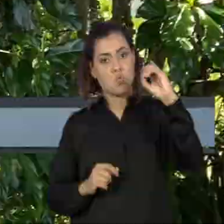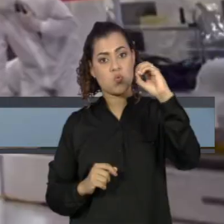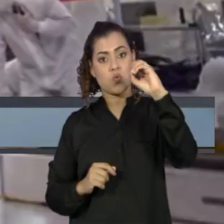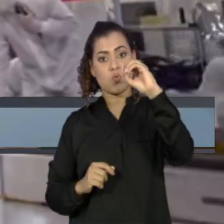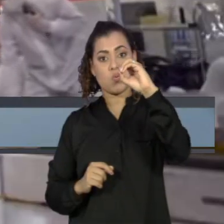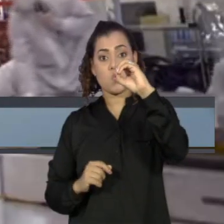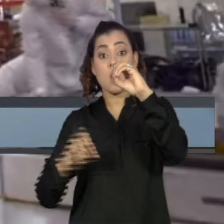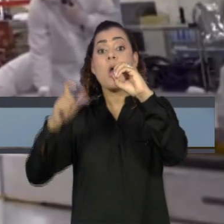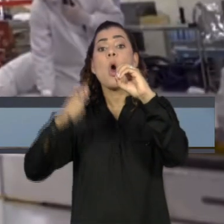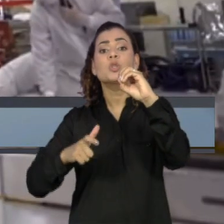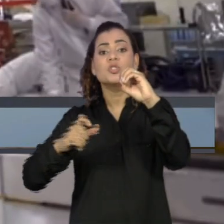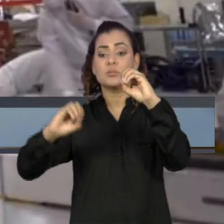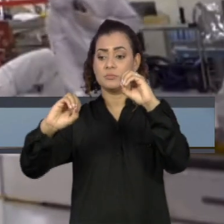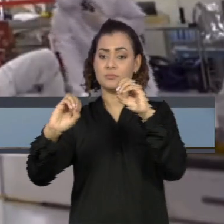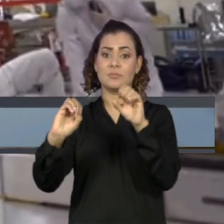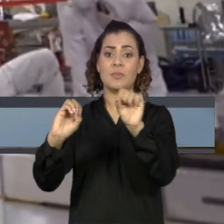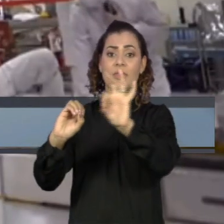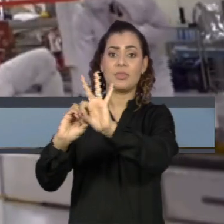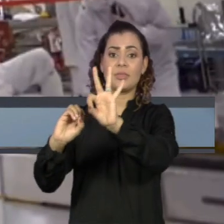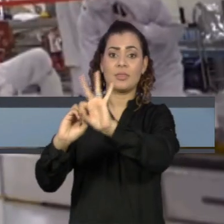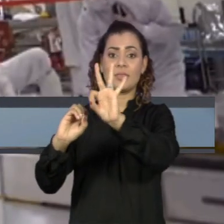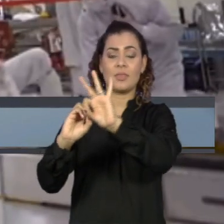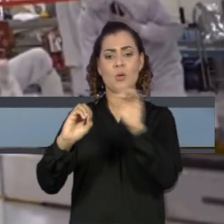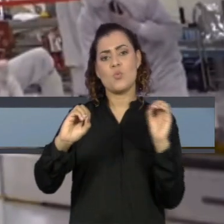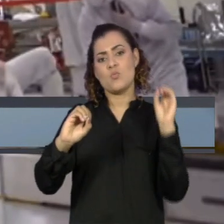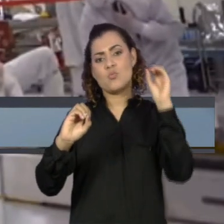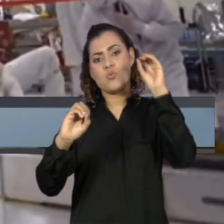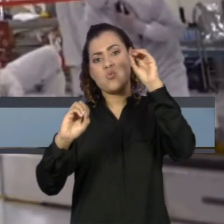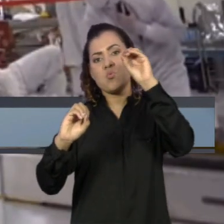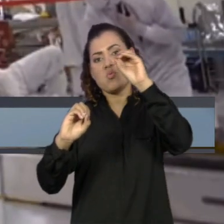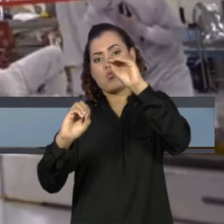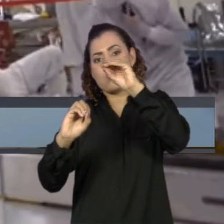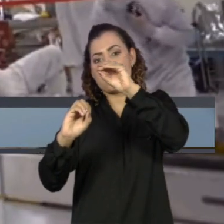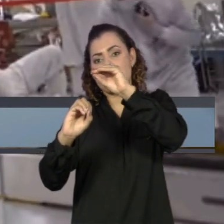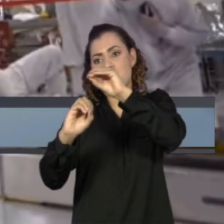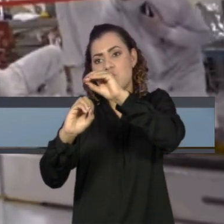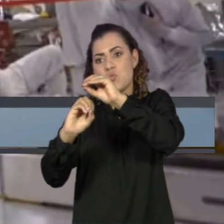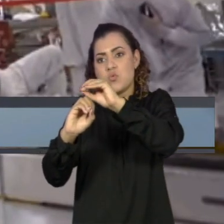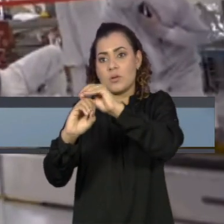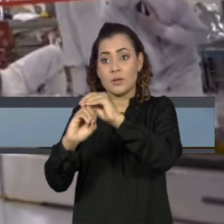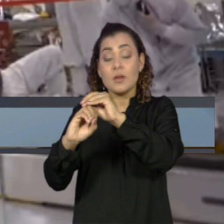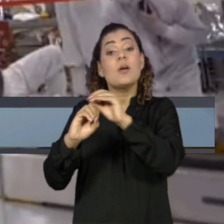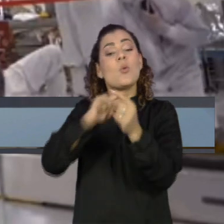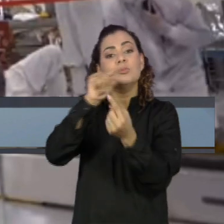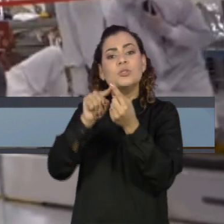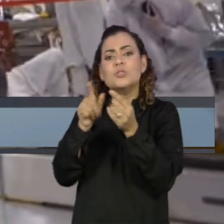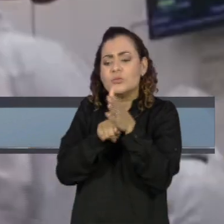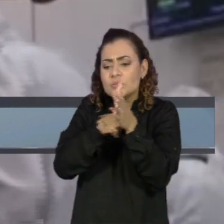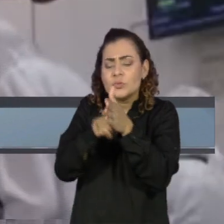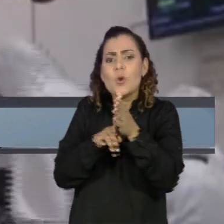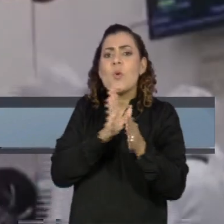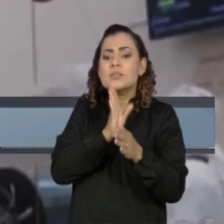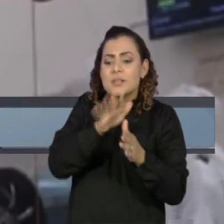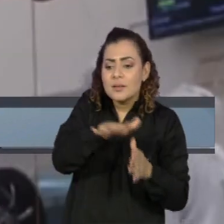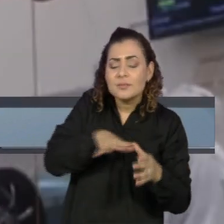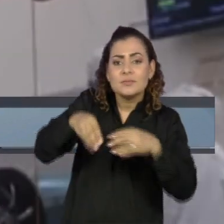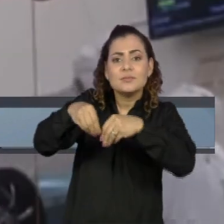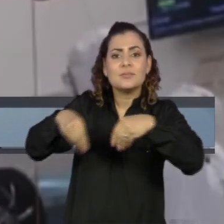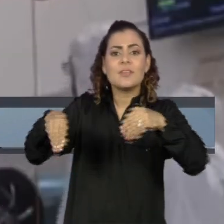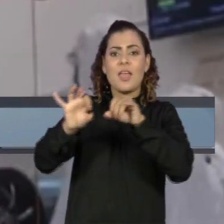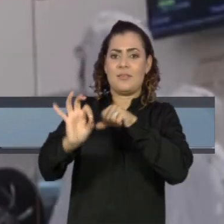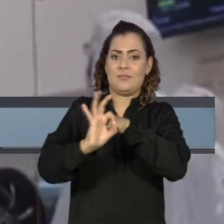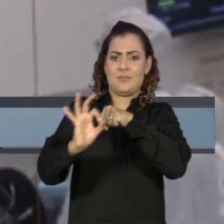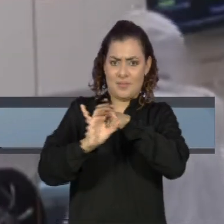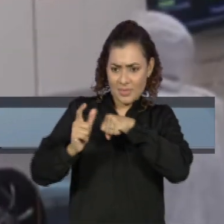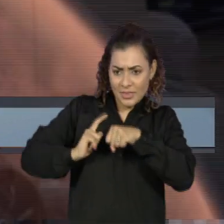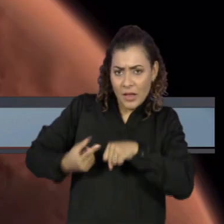terrestre. Lançado em julho do ano passado, a missão da NASA tem como objetivo entender melhor a geologia do local e buscar sinais